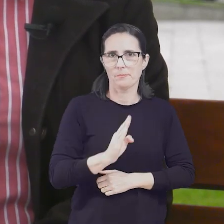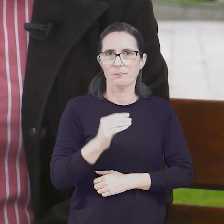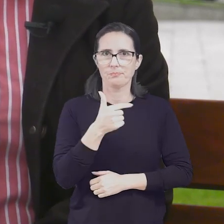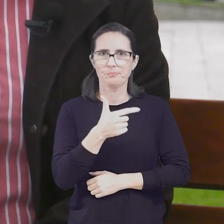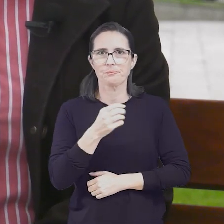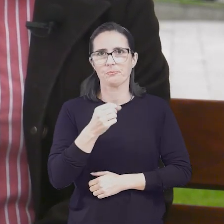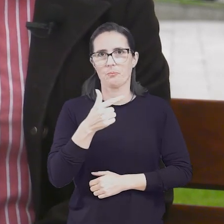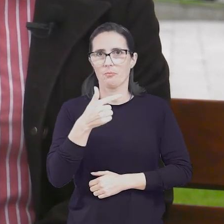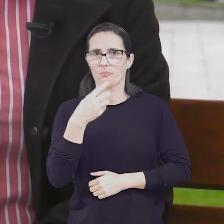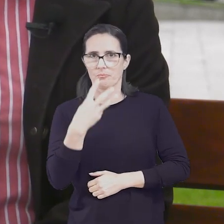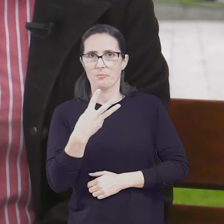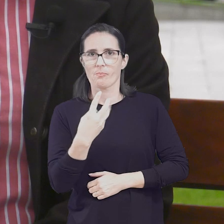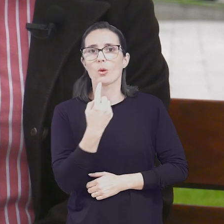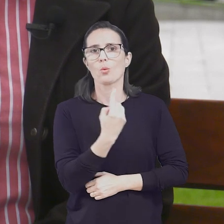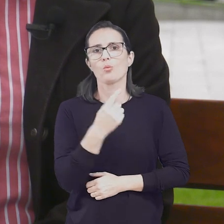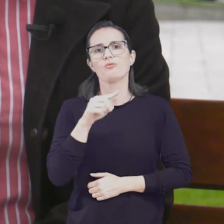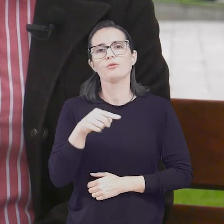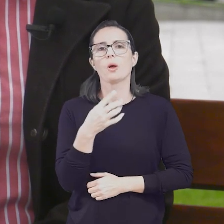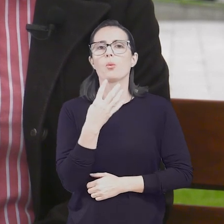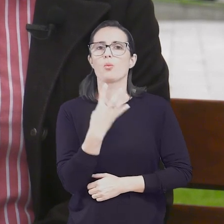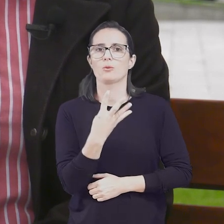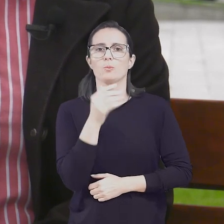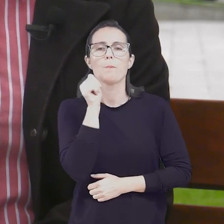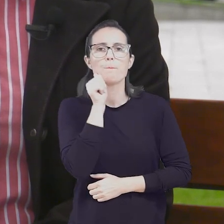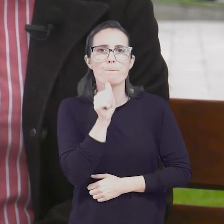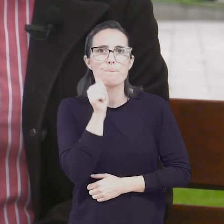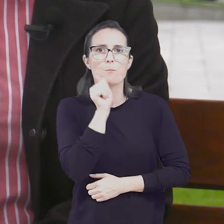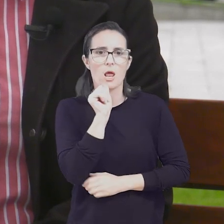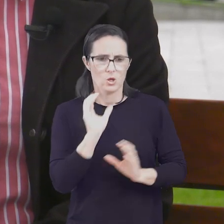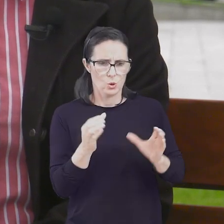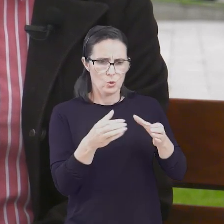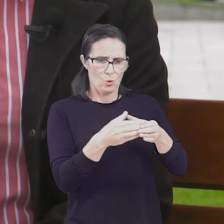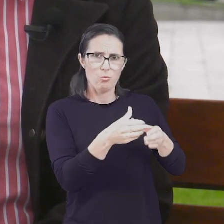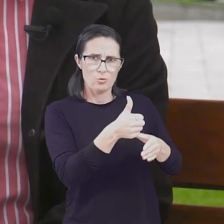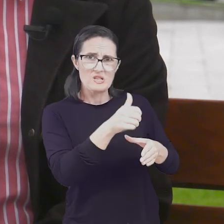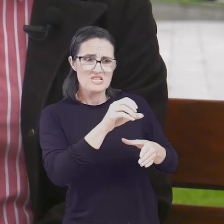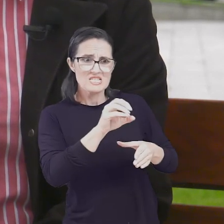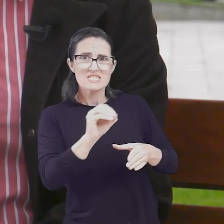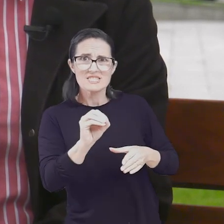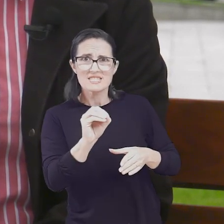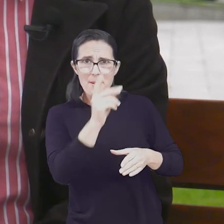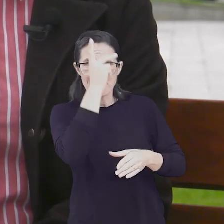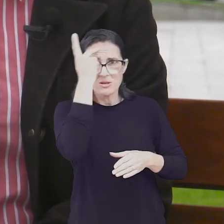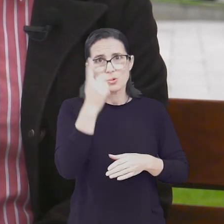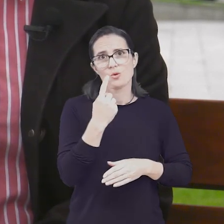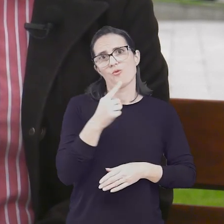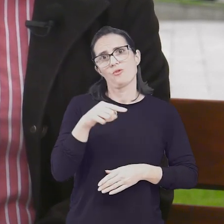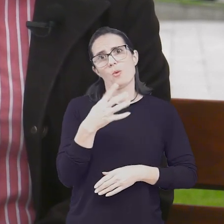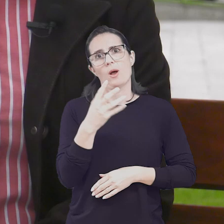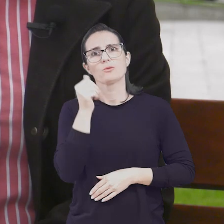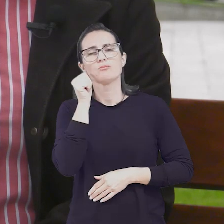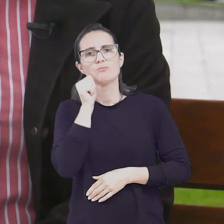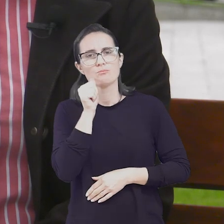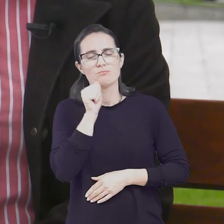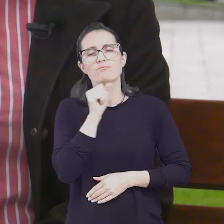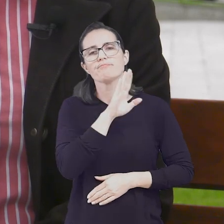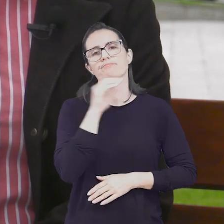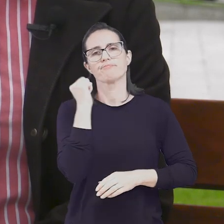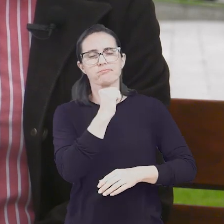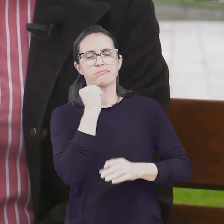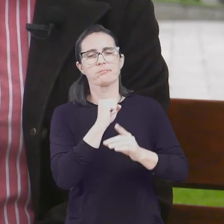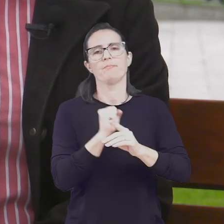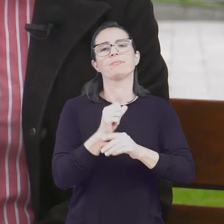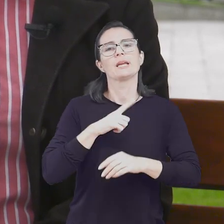nacional em 2023 foi de 1,4 mulheres por 100 mil habitantes, com 17